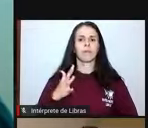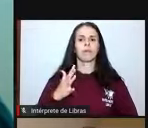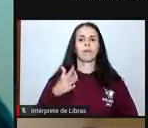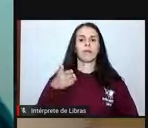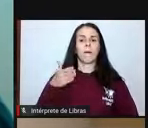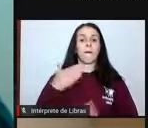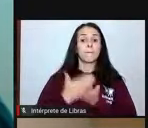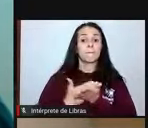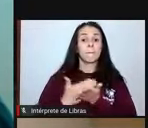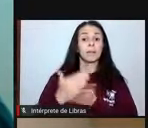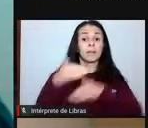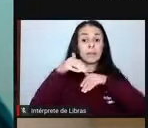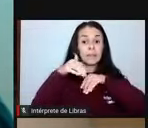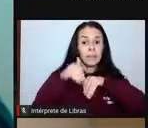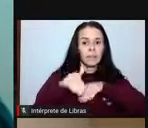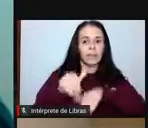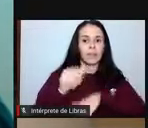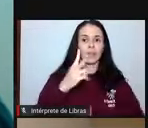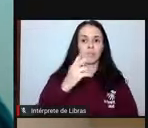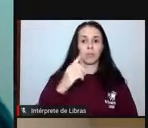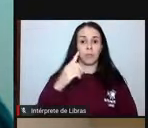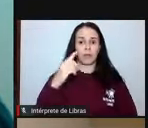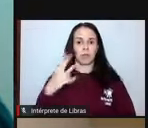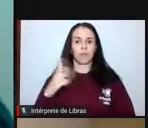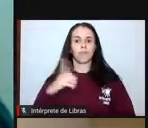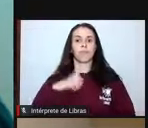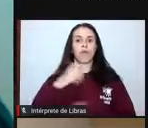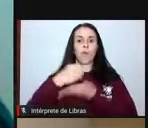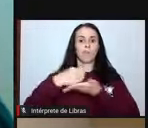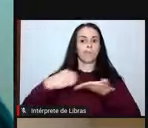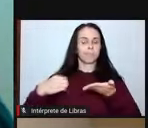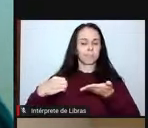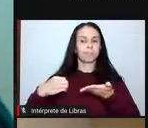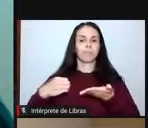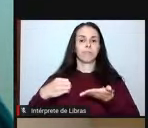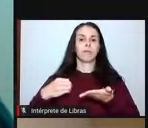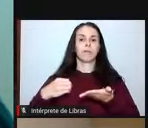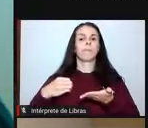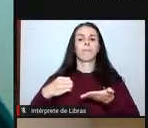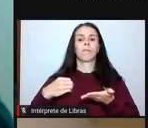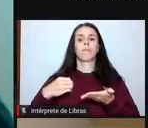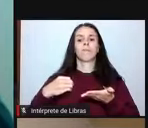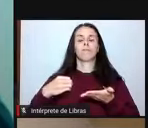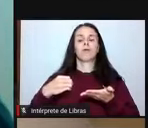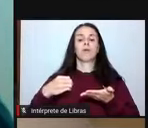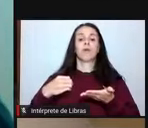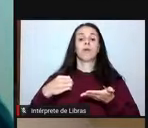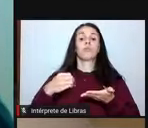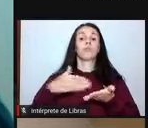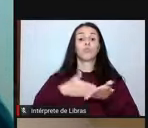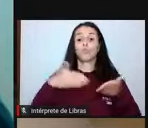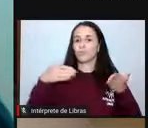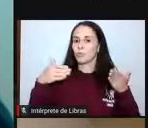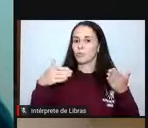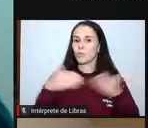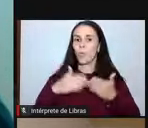de 2014, com o orçamento, toda a lua praticamente disponível,